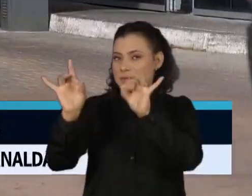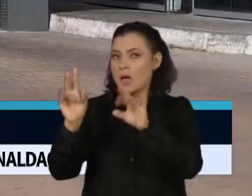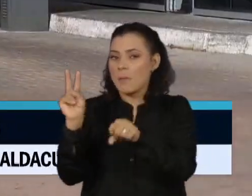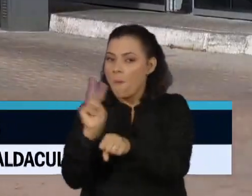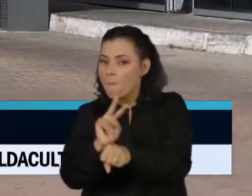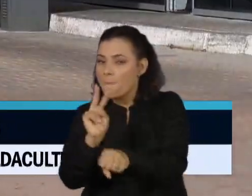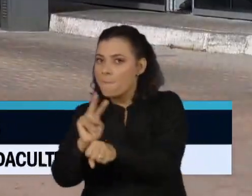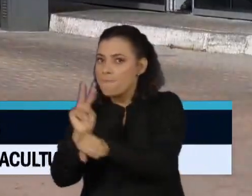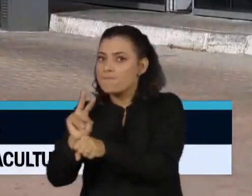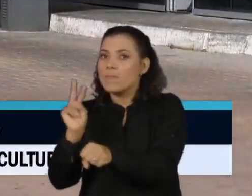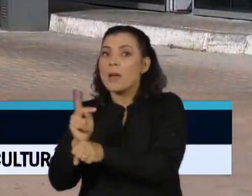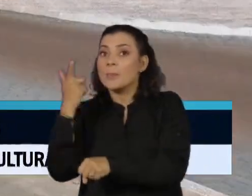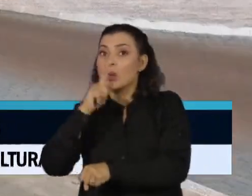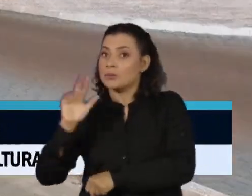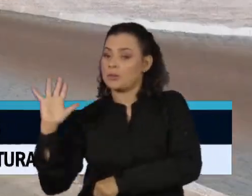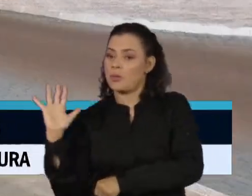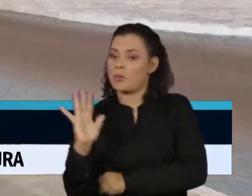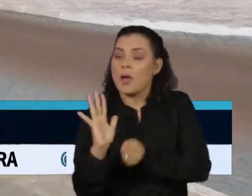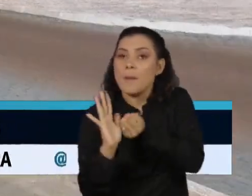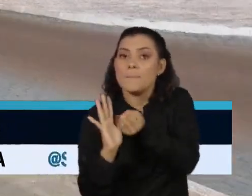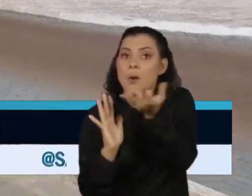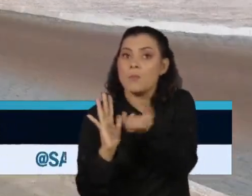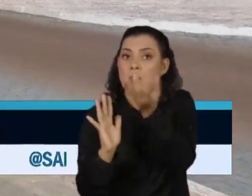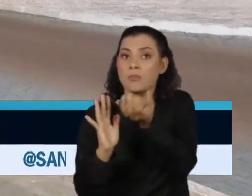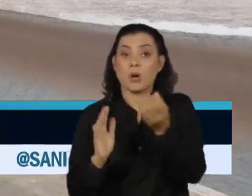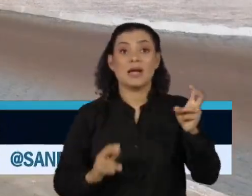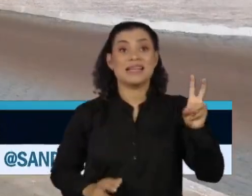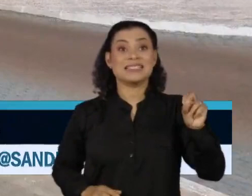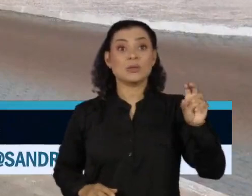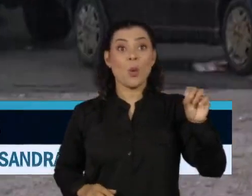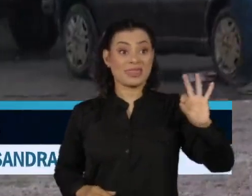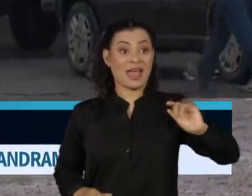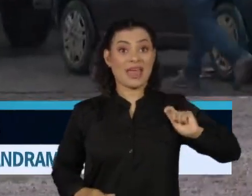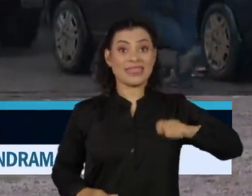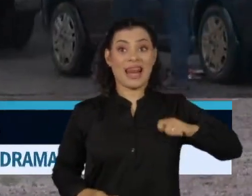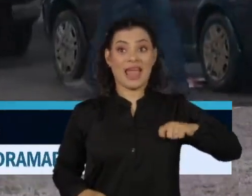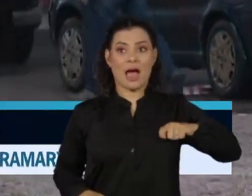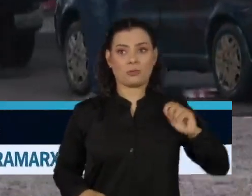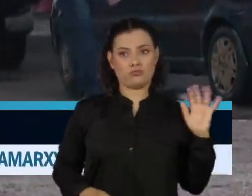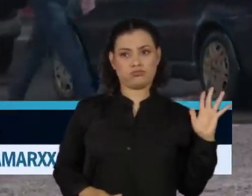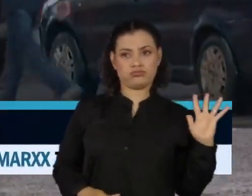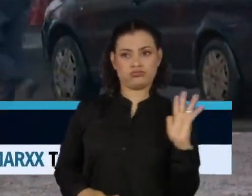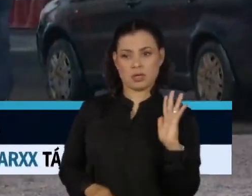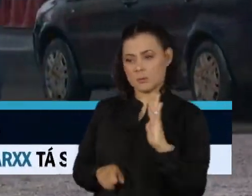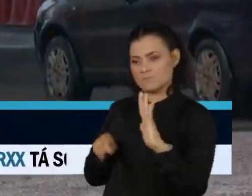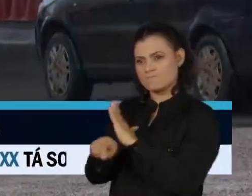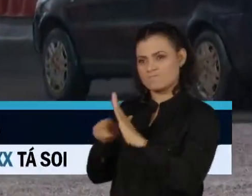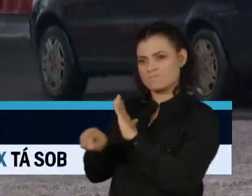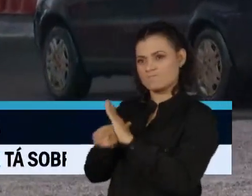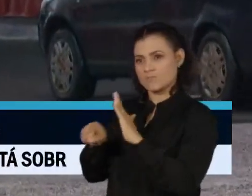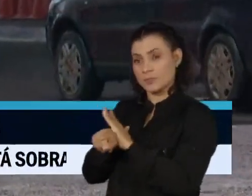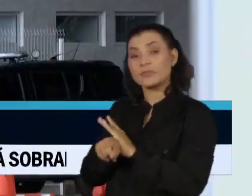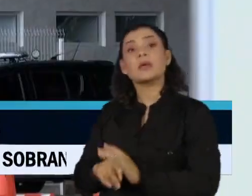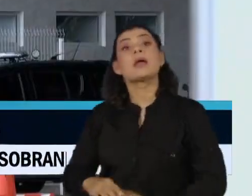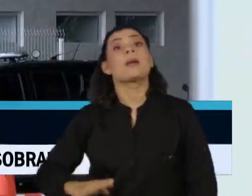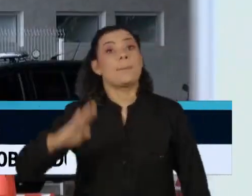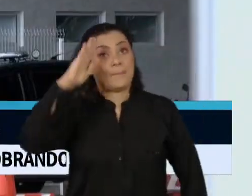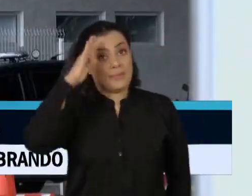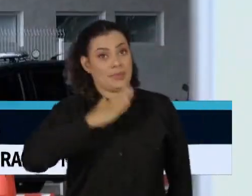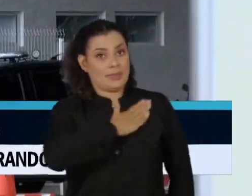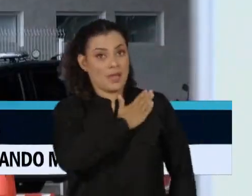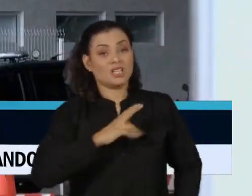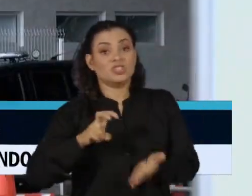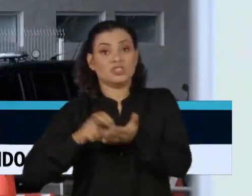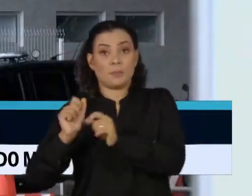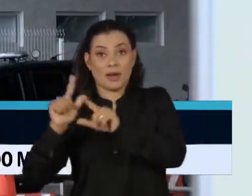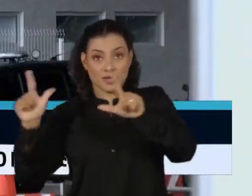dar conta dos depoimentos. 50 delegados foram escalados. Uma parte dos militares foi ouvida pela